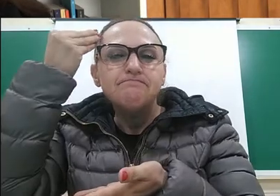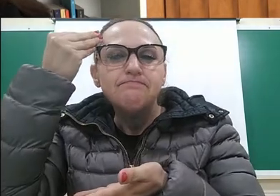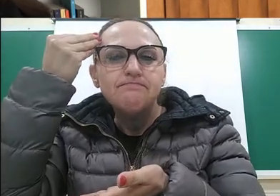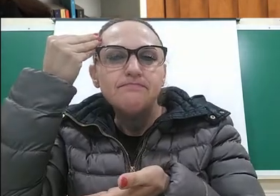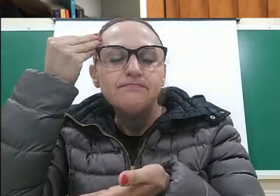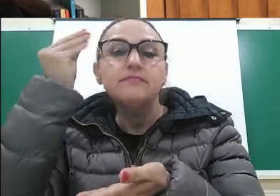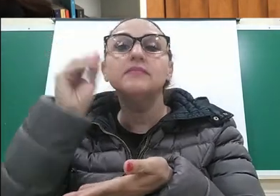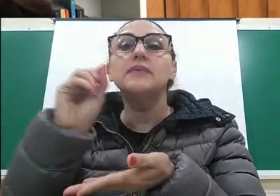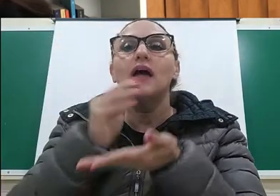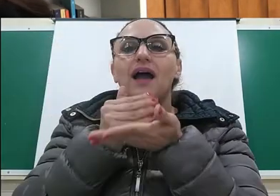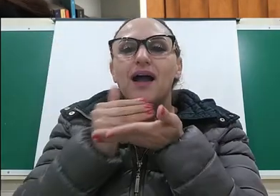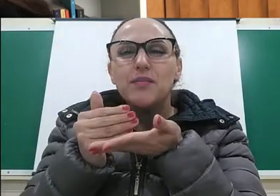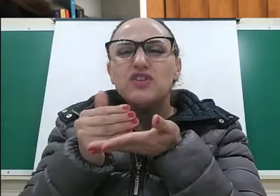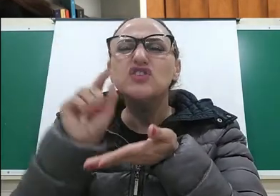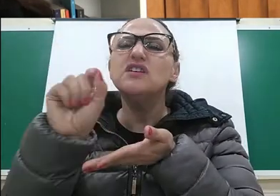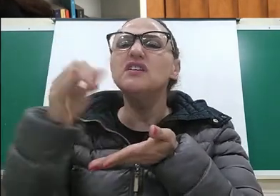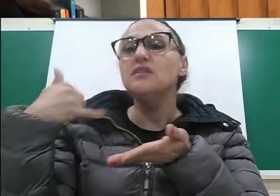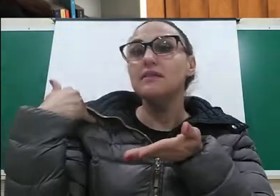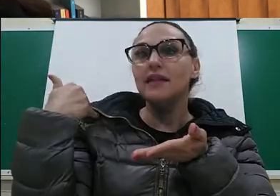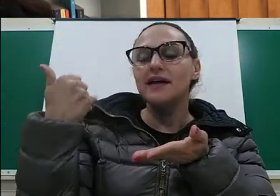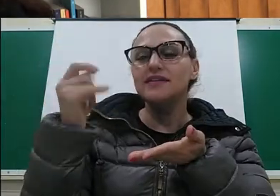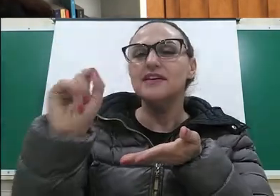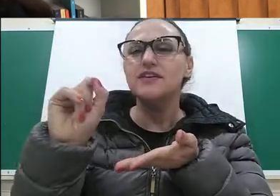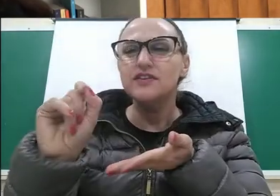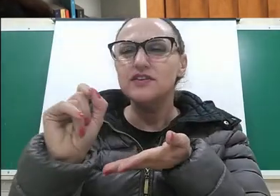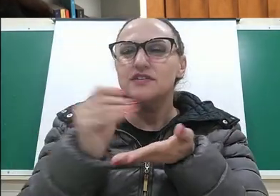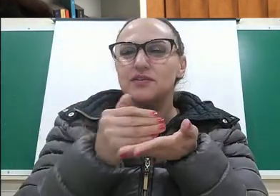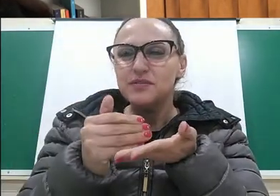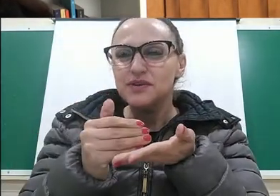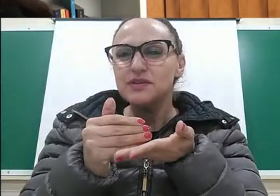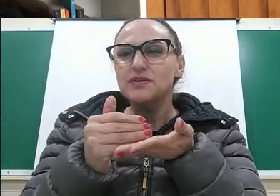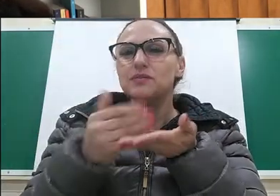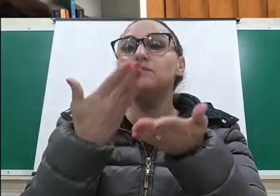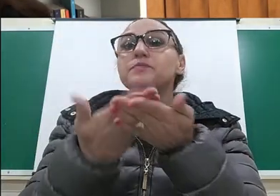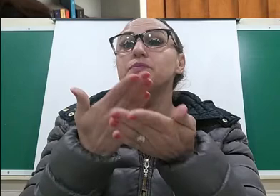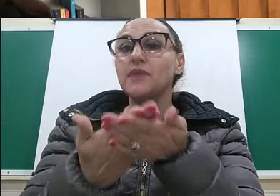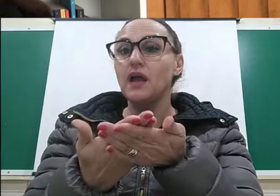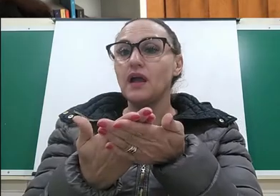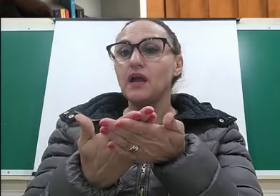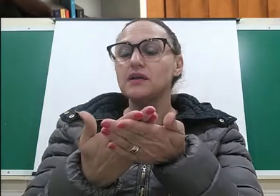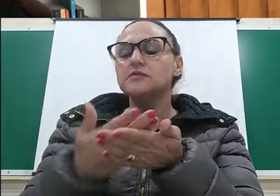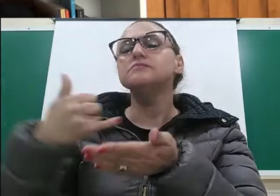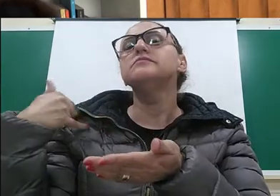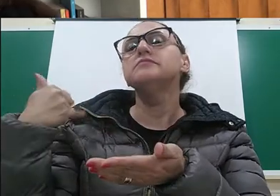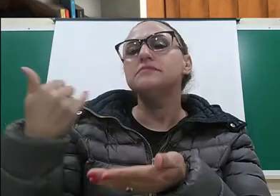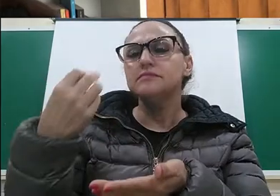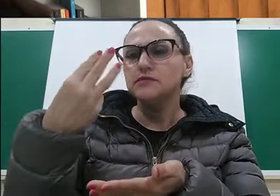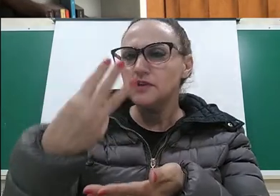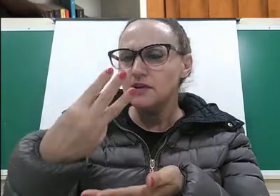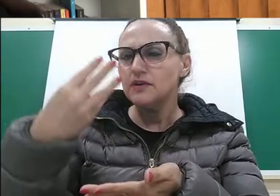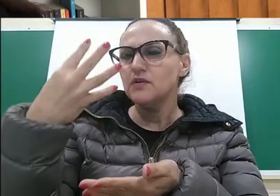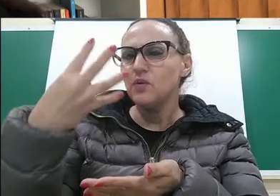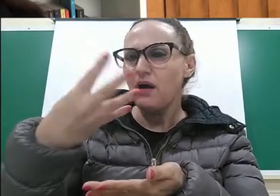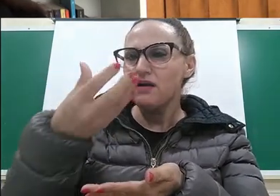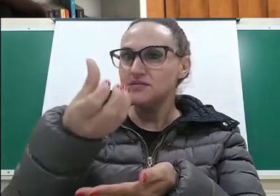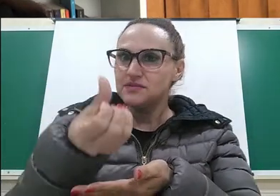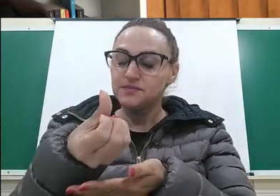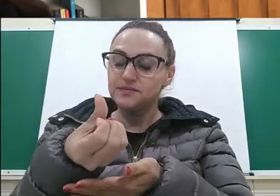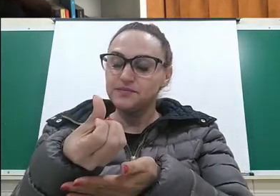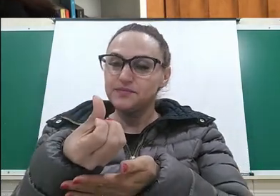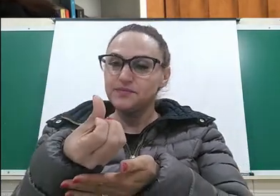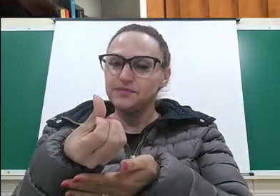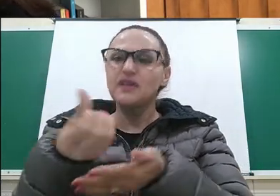reflexão. A partir de que idade você começou a frequentar a escola? A partir dos 3, dos 4, dos 6 anos?